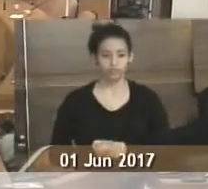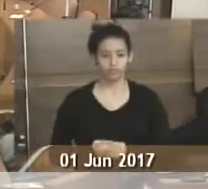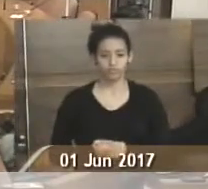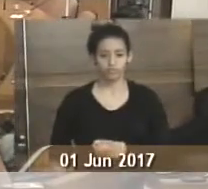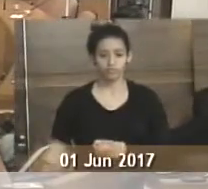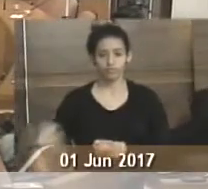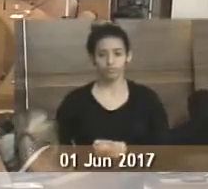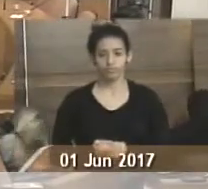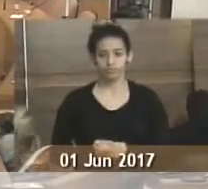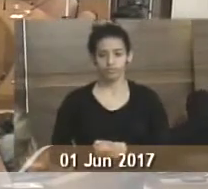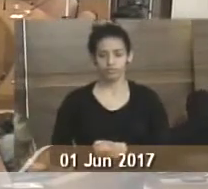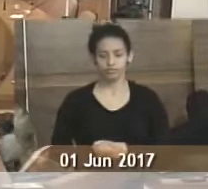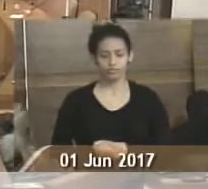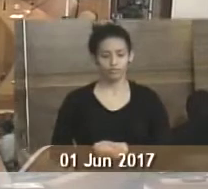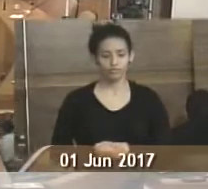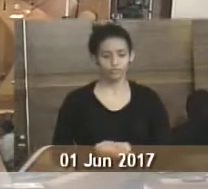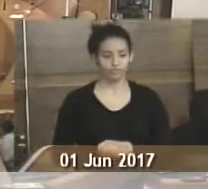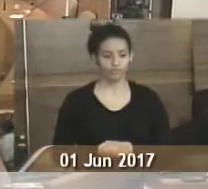Bom dia